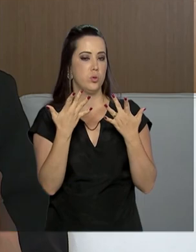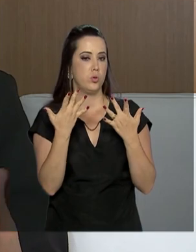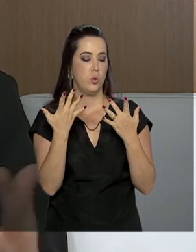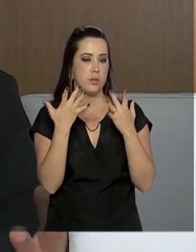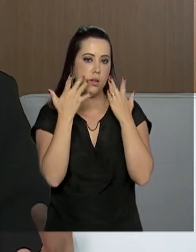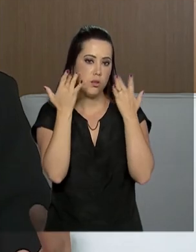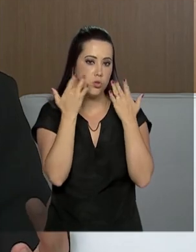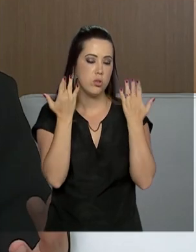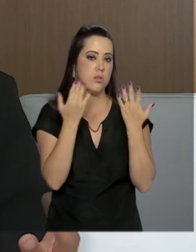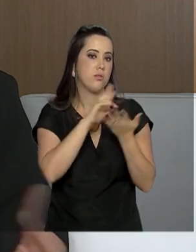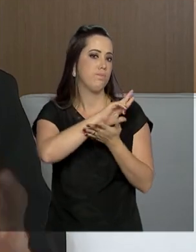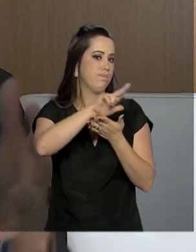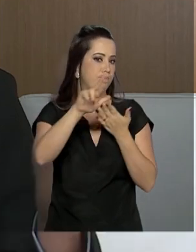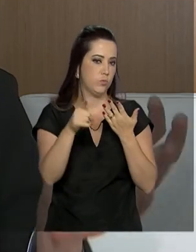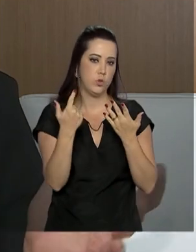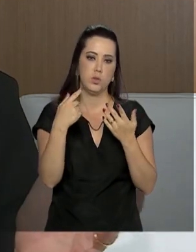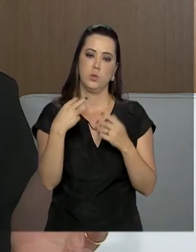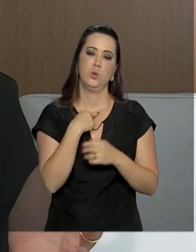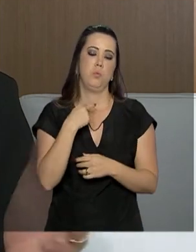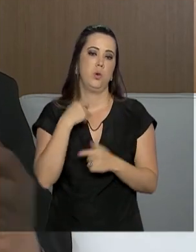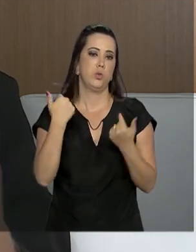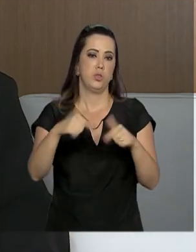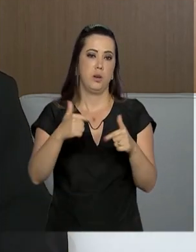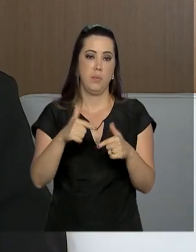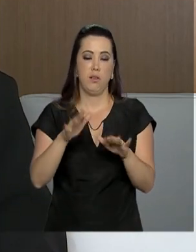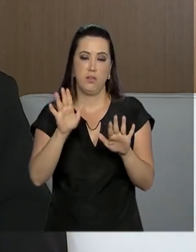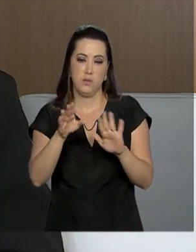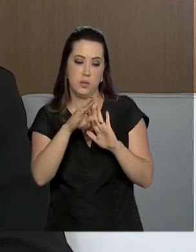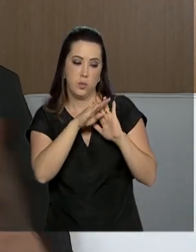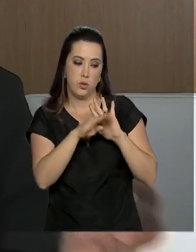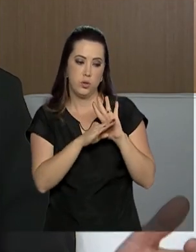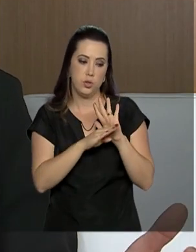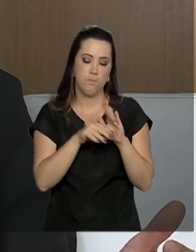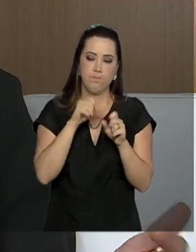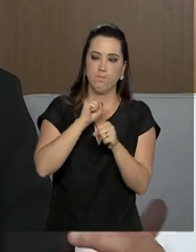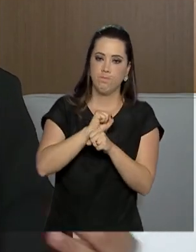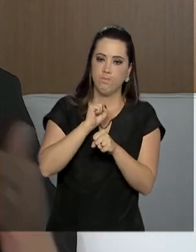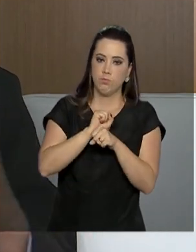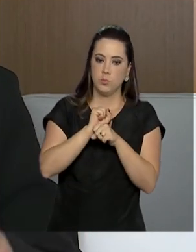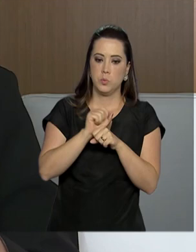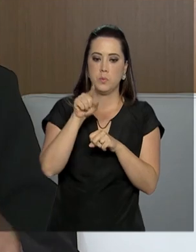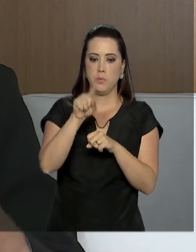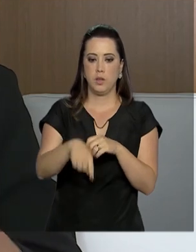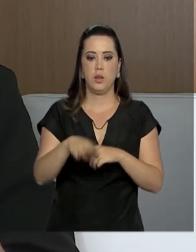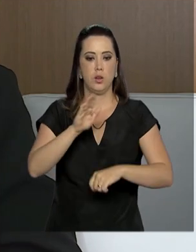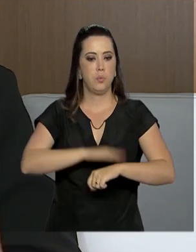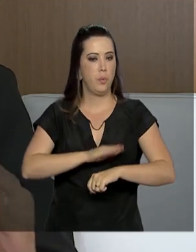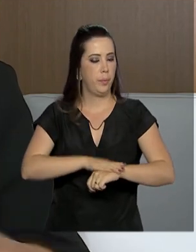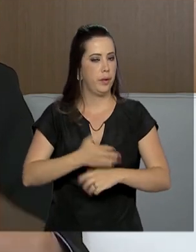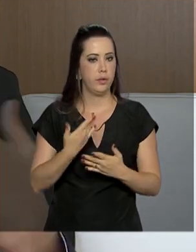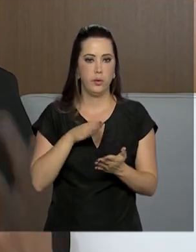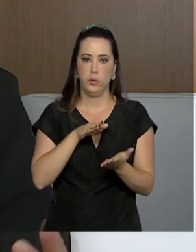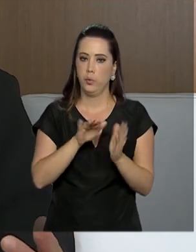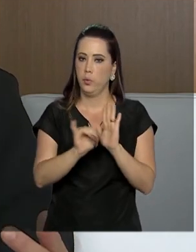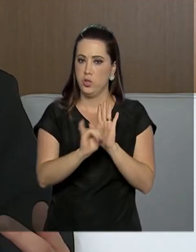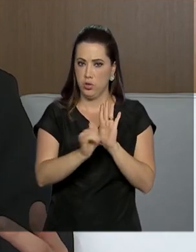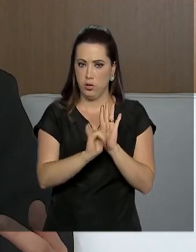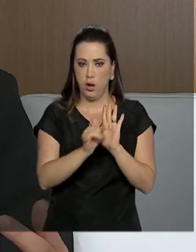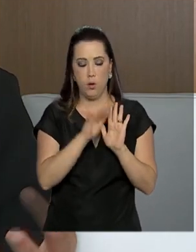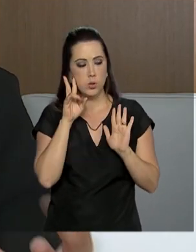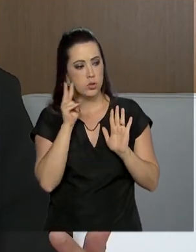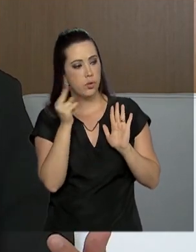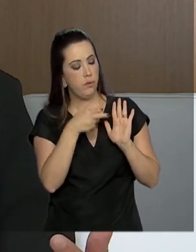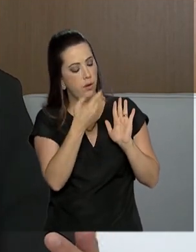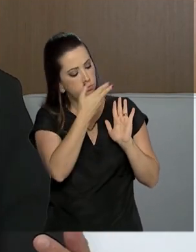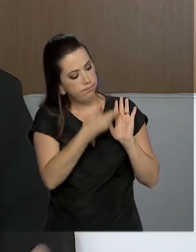nos últimos tempos, que têm trabalhos às vezes, projetos que estão na gaveta e que é a hora agora, nesse edital, deles virem